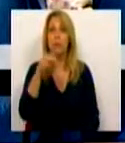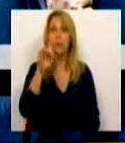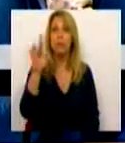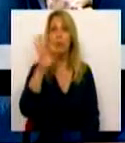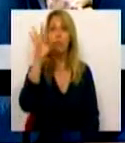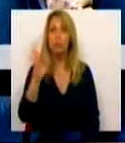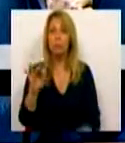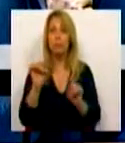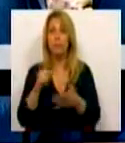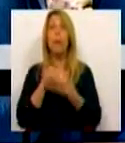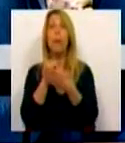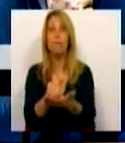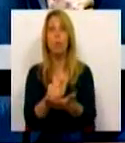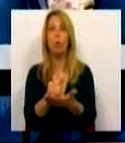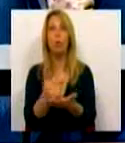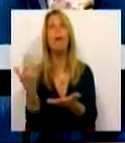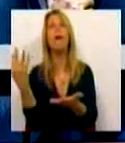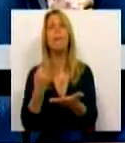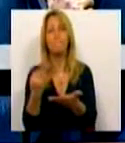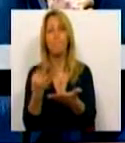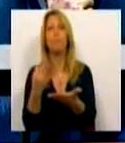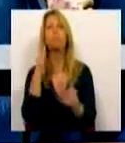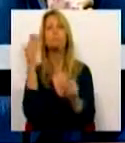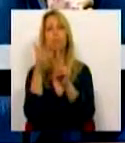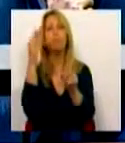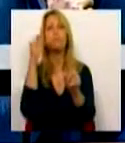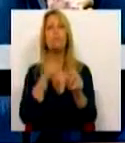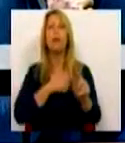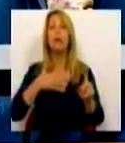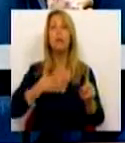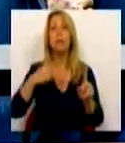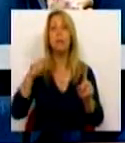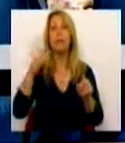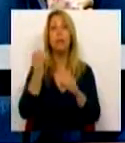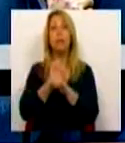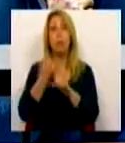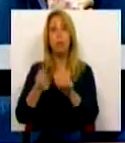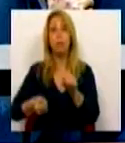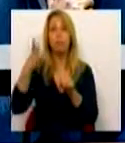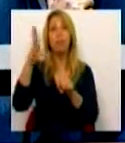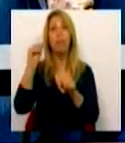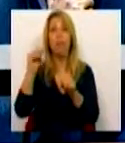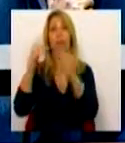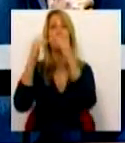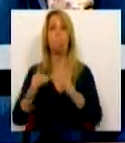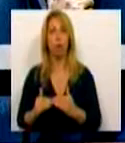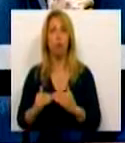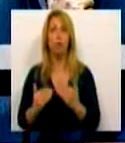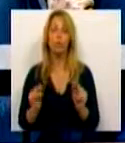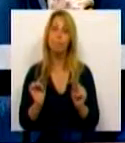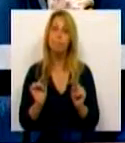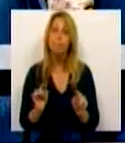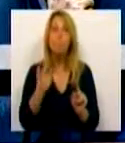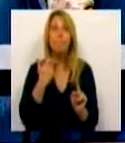destes apoios serão para empresas que têm menos de 10 trabalhadores. menos de 10 trabalhadores. São mesmo